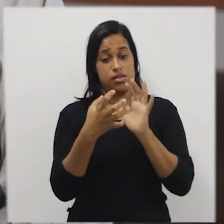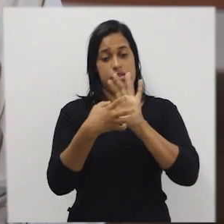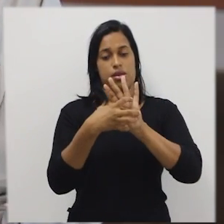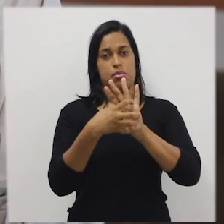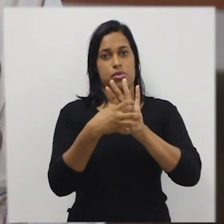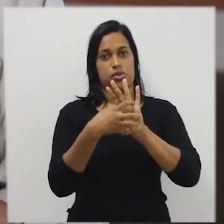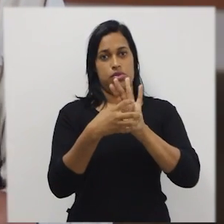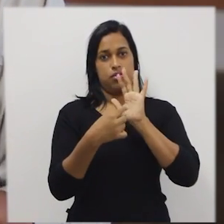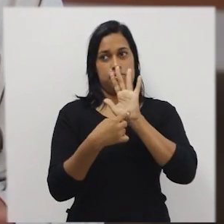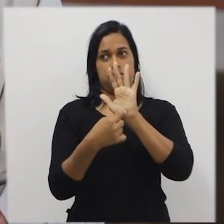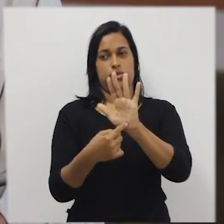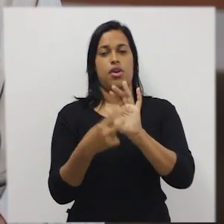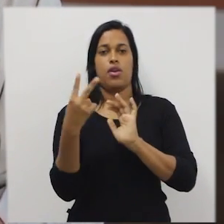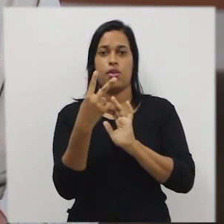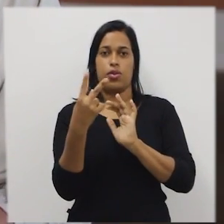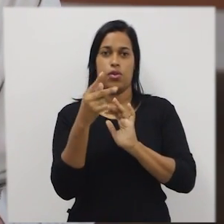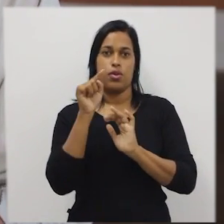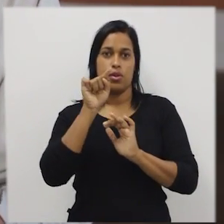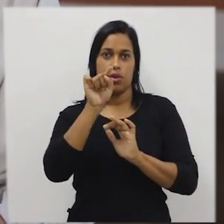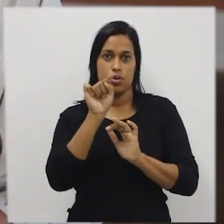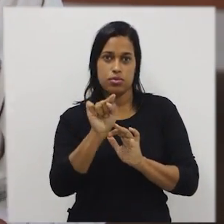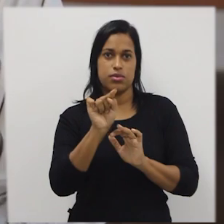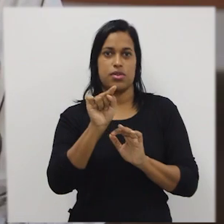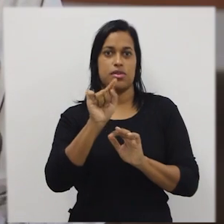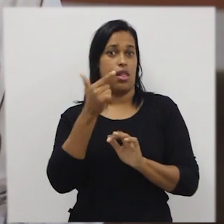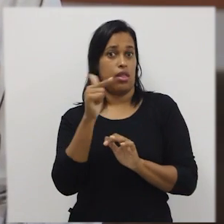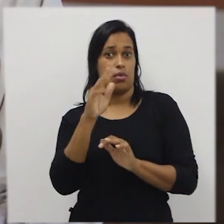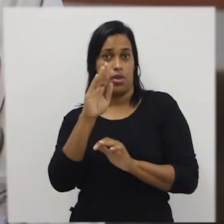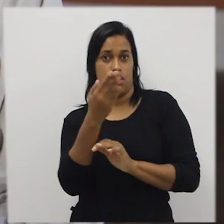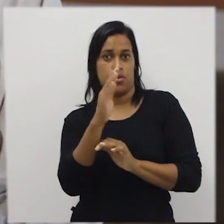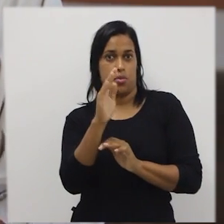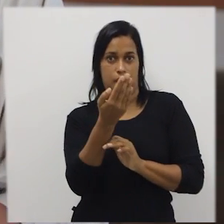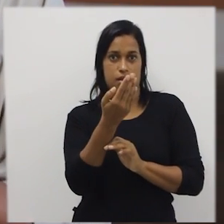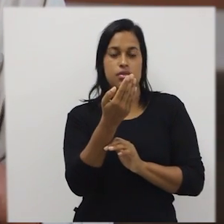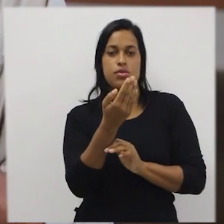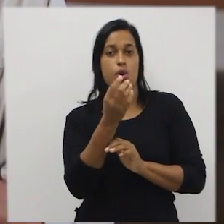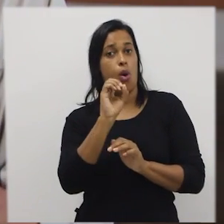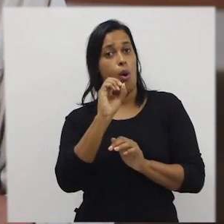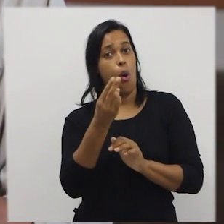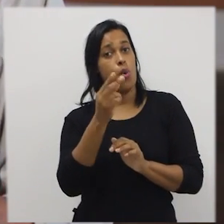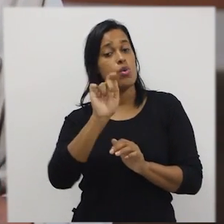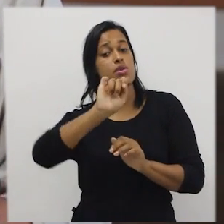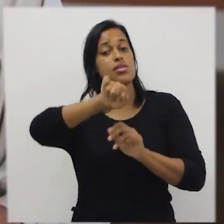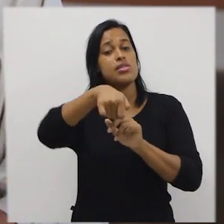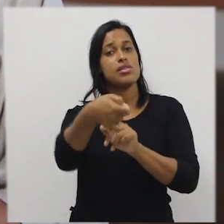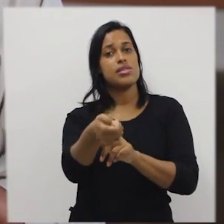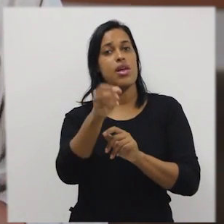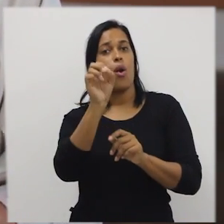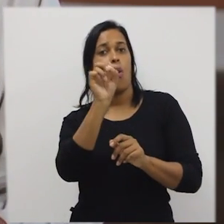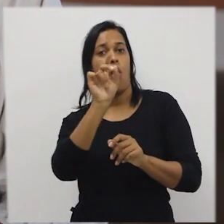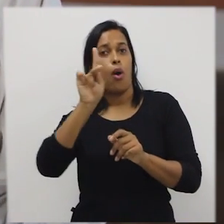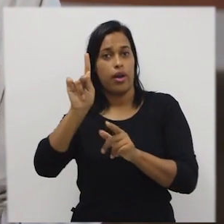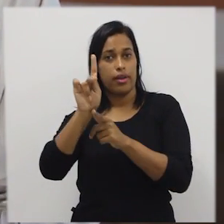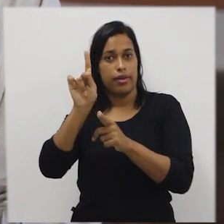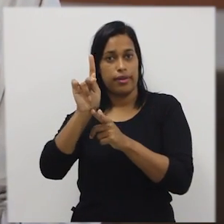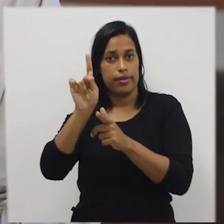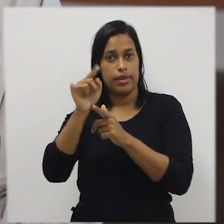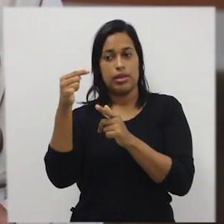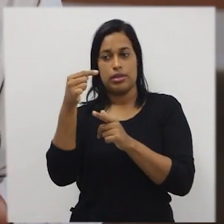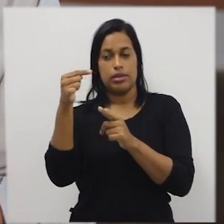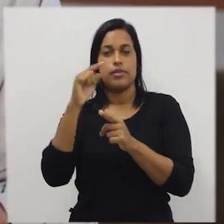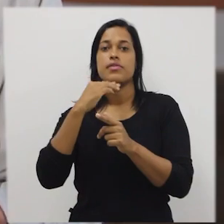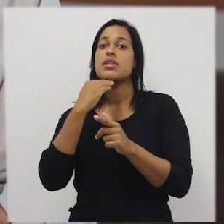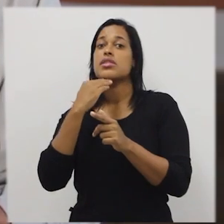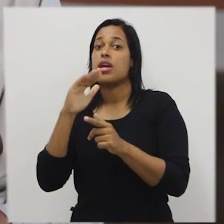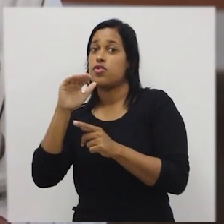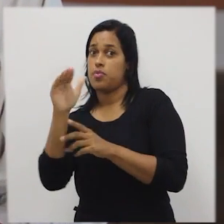representar esse comando. Dois pontos iguais, sem espaço entre eles, ou então o sinal de menor que e if também sem espaço entre eles.